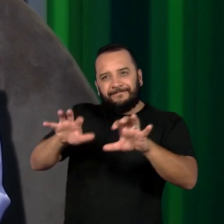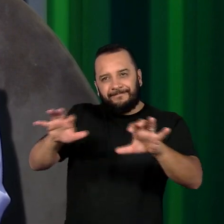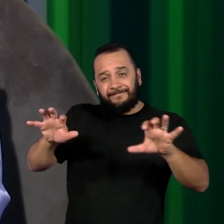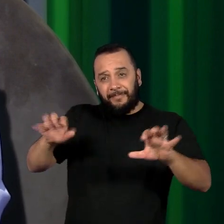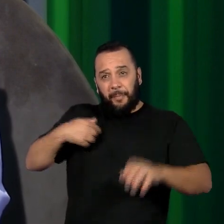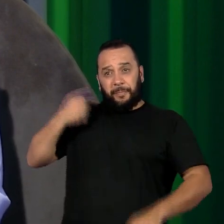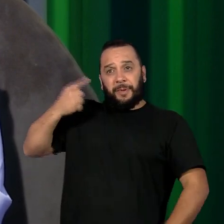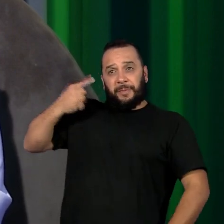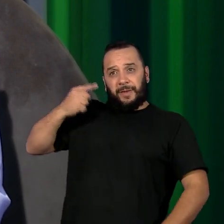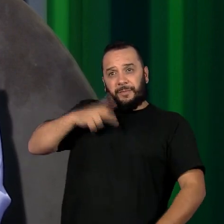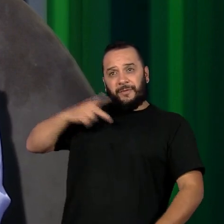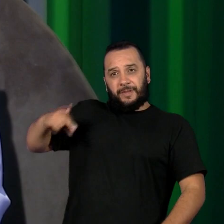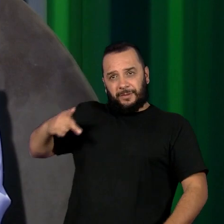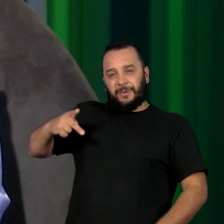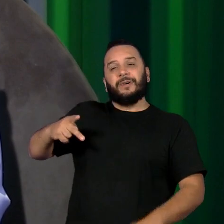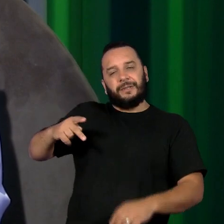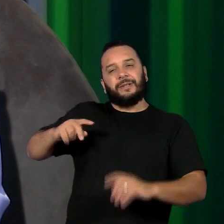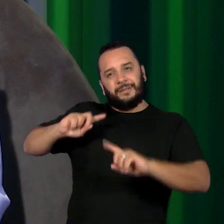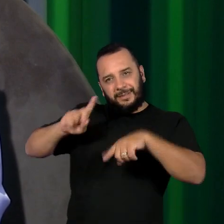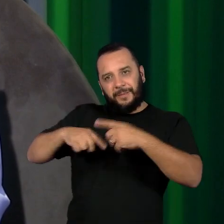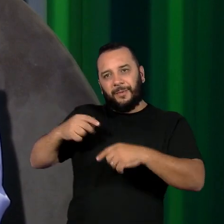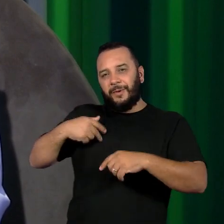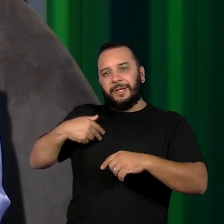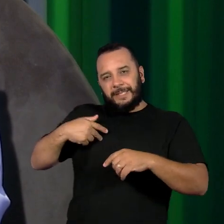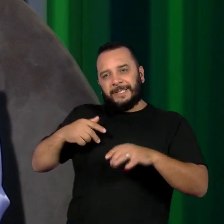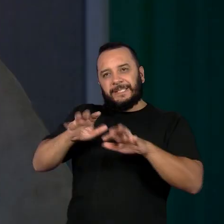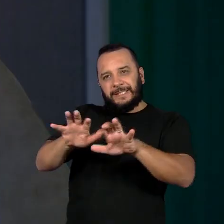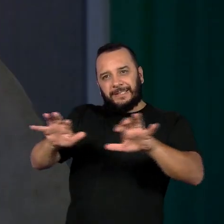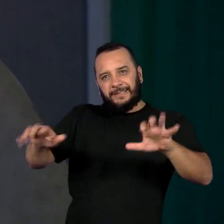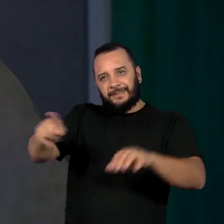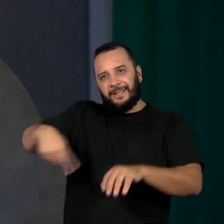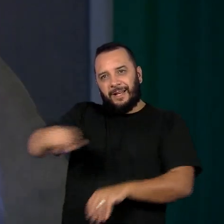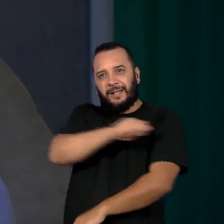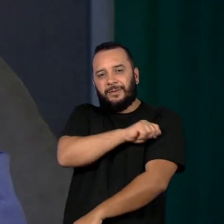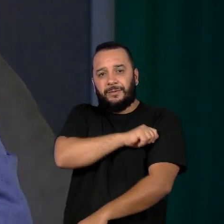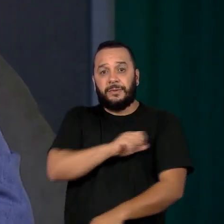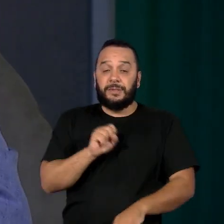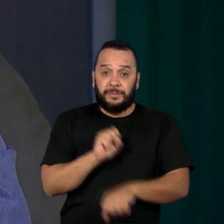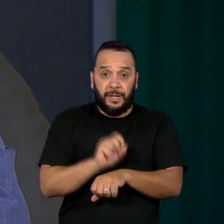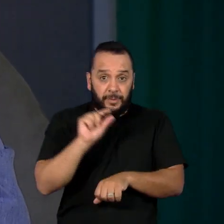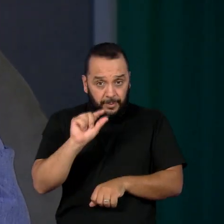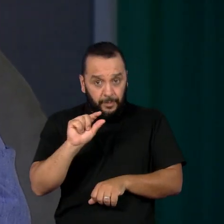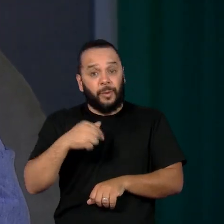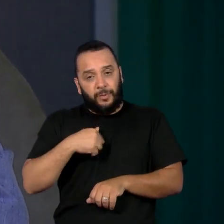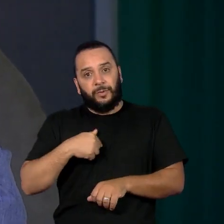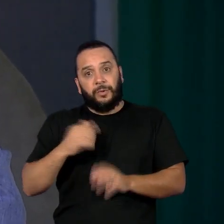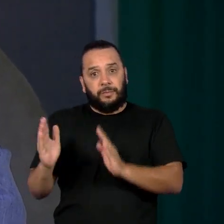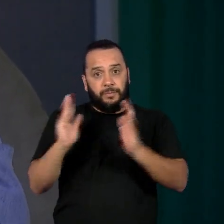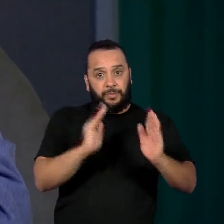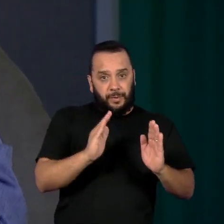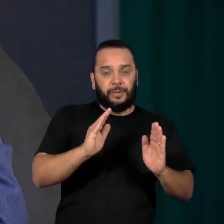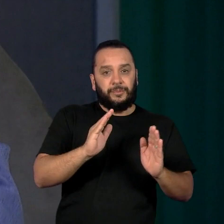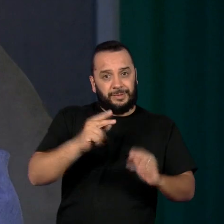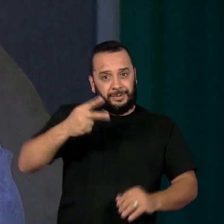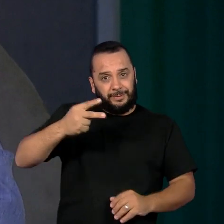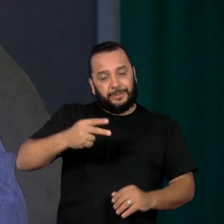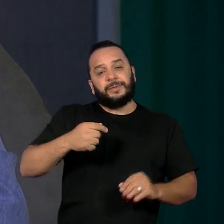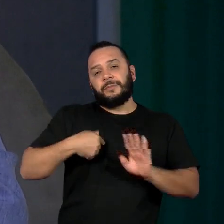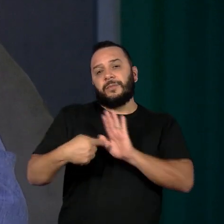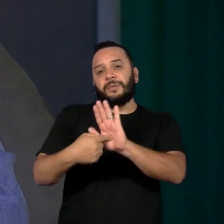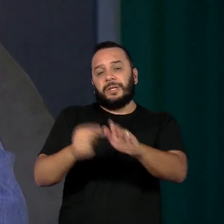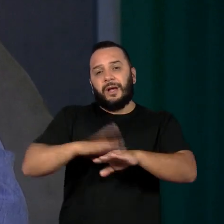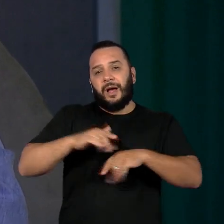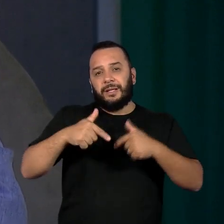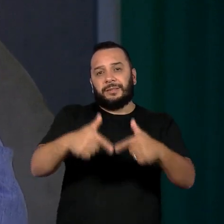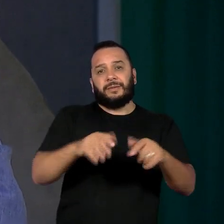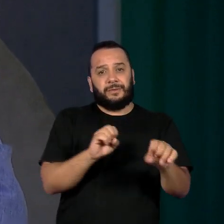primeiro e conceber a oportunidade aos nossos estudantes. Olha, vamos sair daí, porque no próximo bloco nós vamos saber quais são as ações